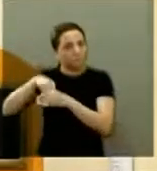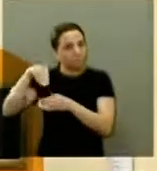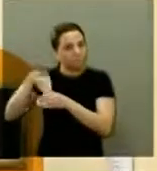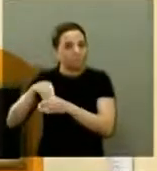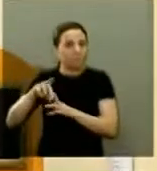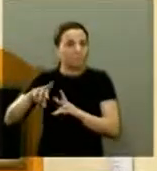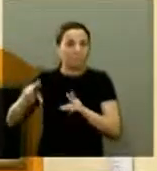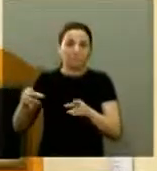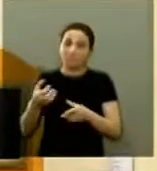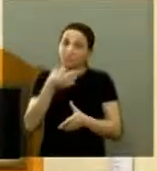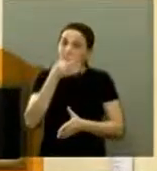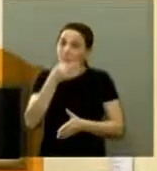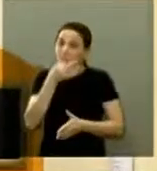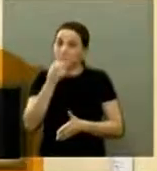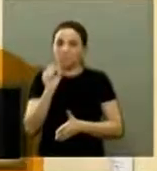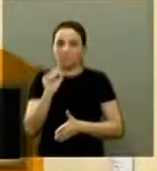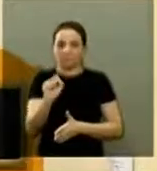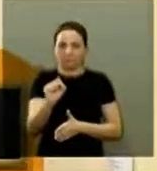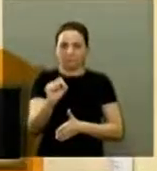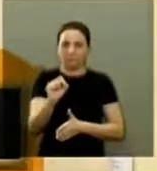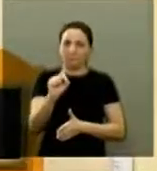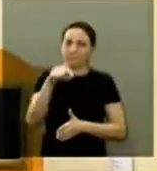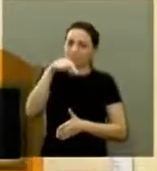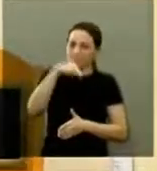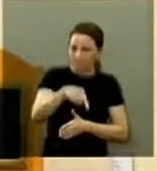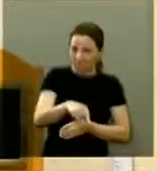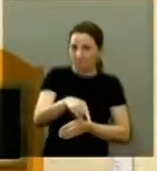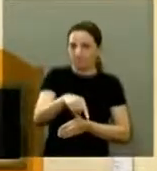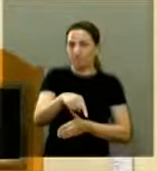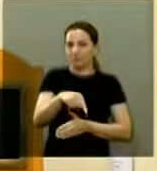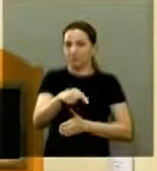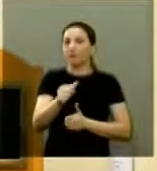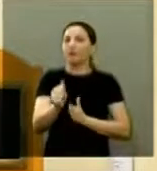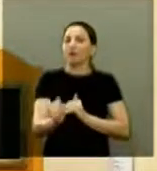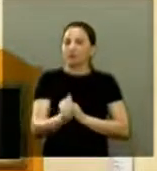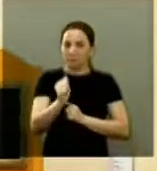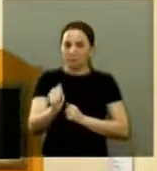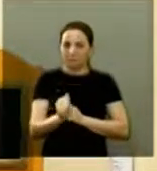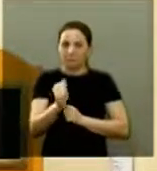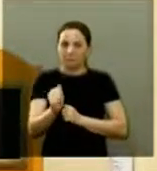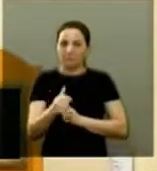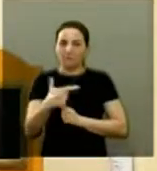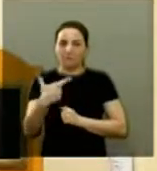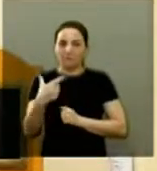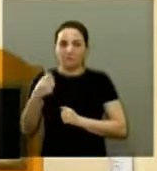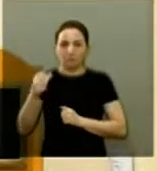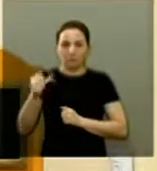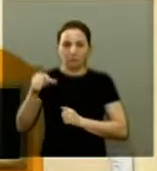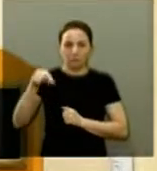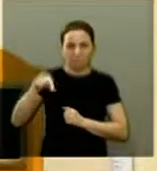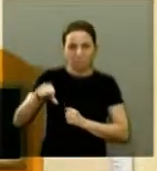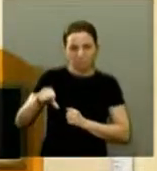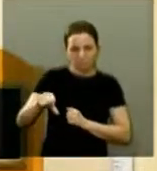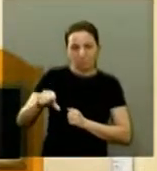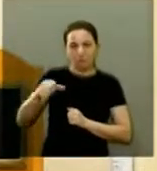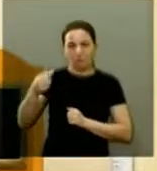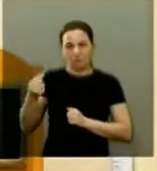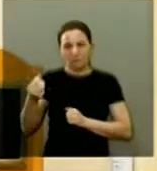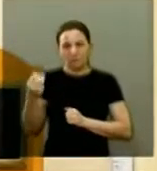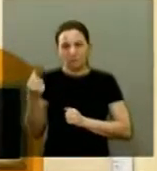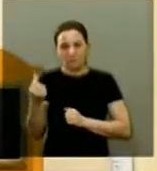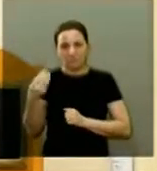porque essa era a proposta. Sendo que aqui, na nossa morada do sol, 29.964